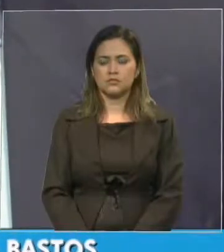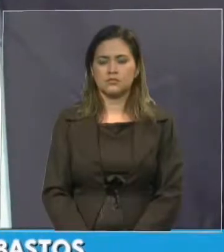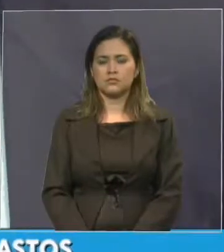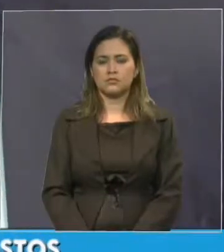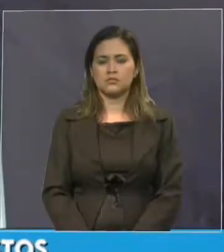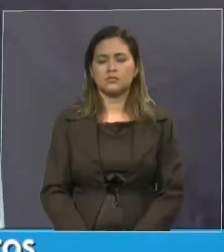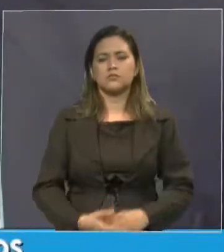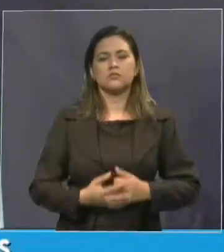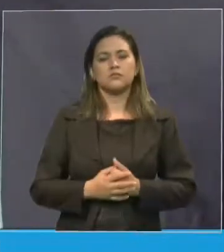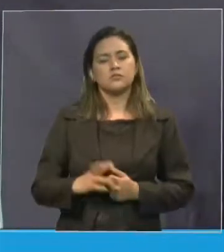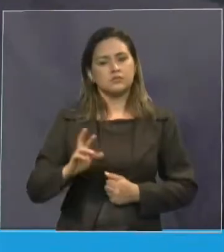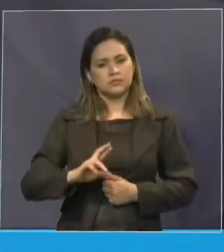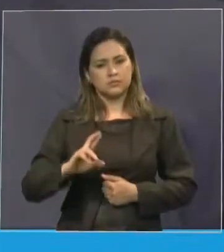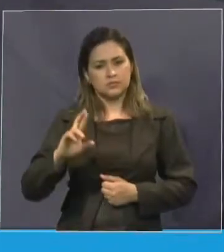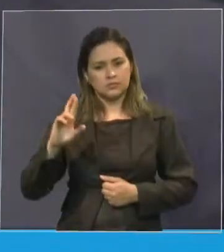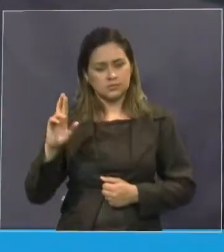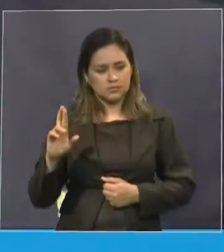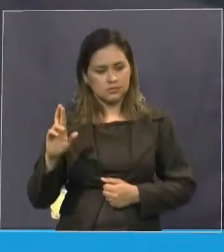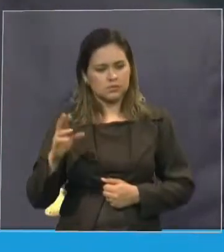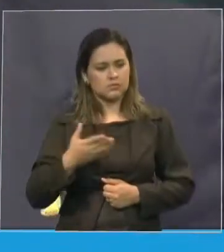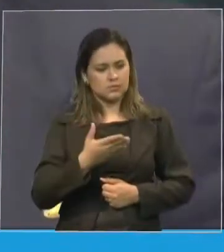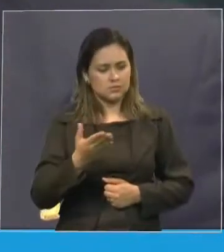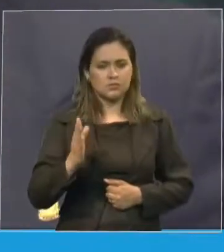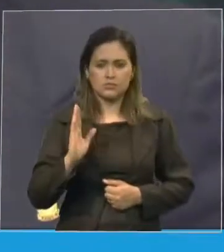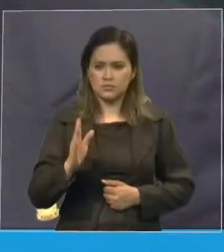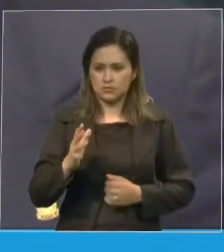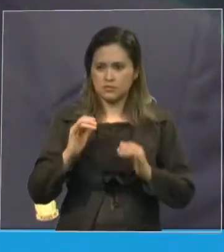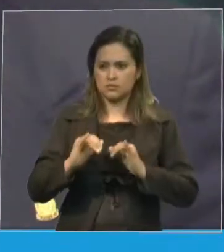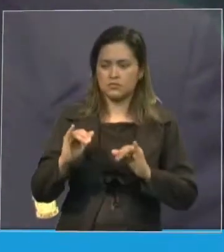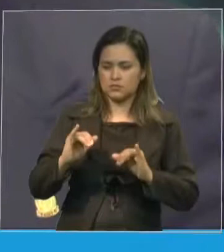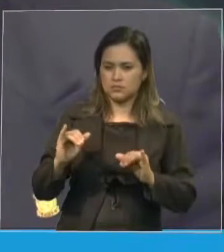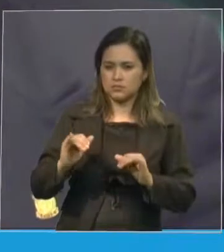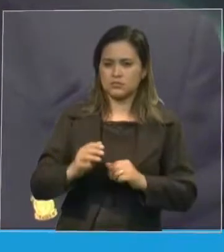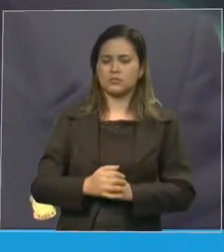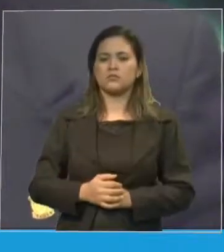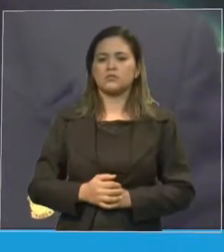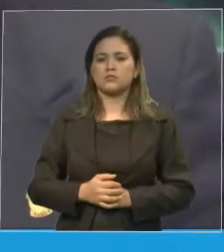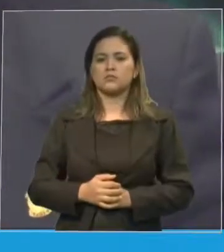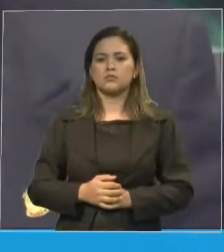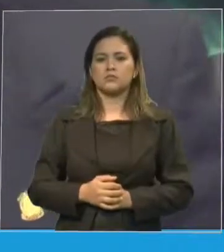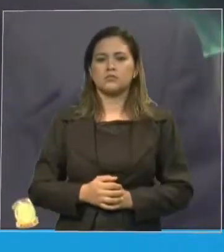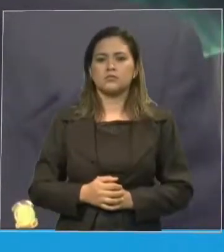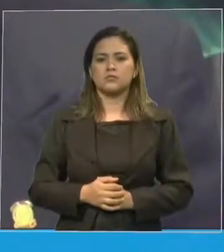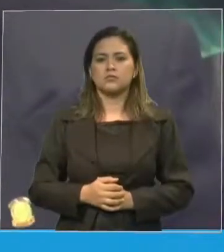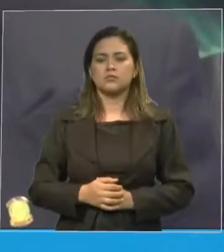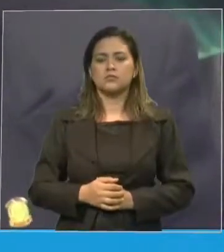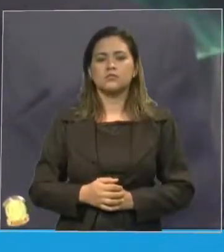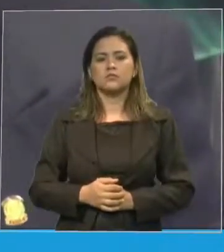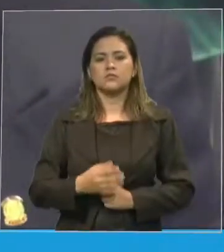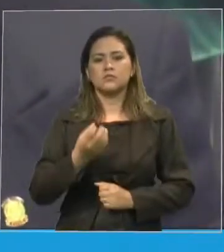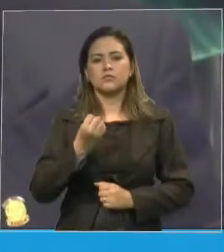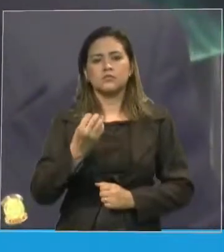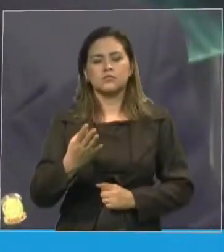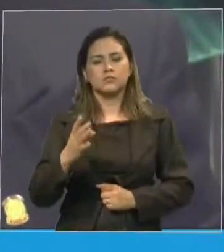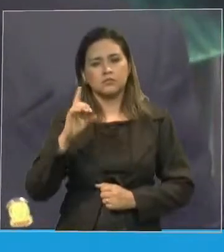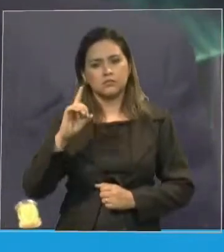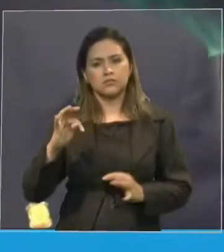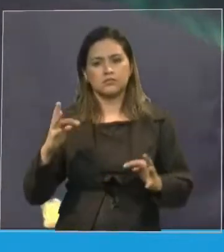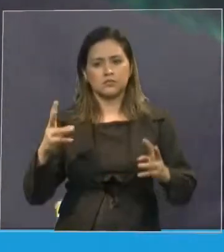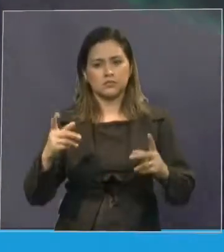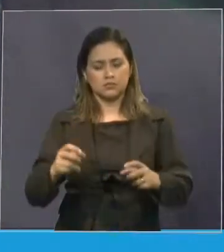a todos os que compõem a mesa diretora desta casa.